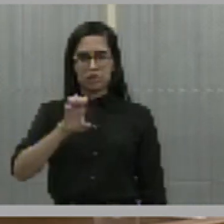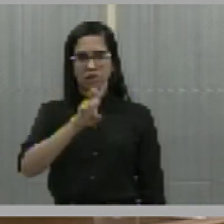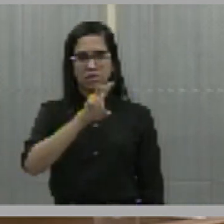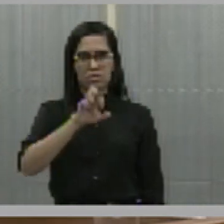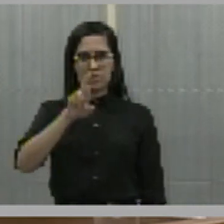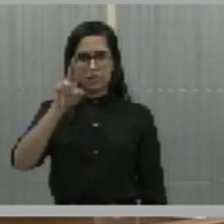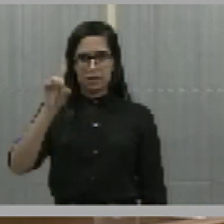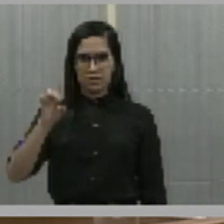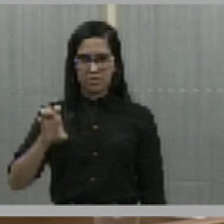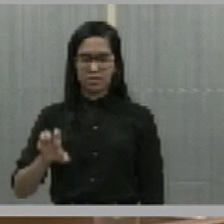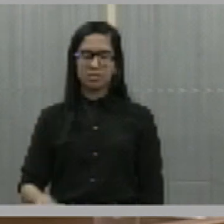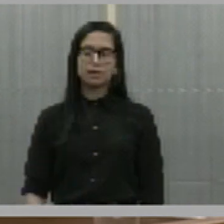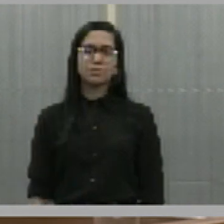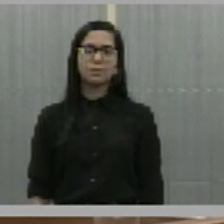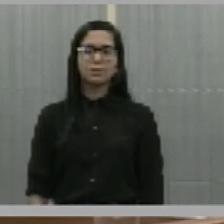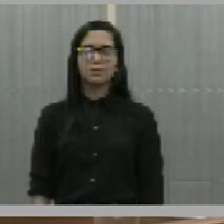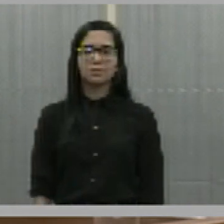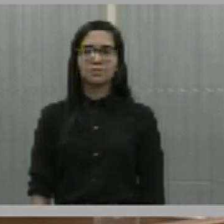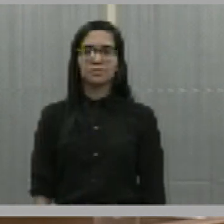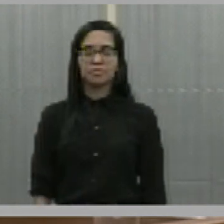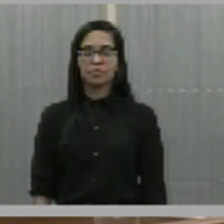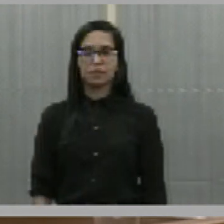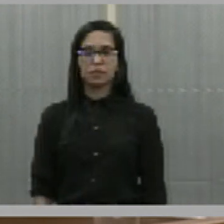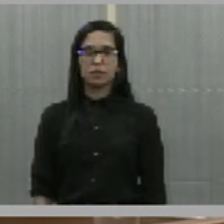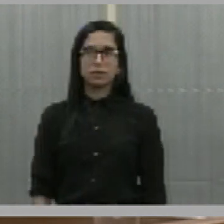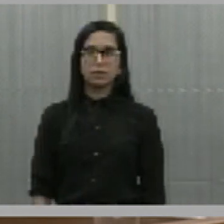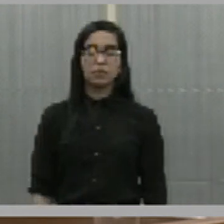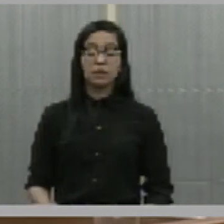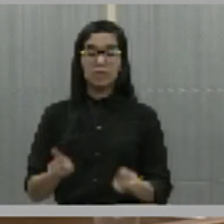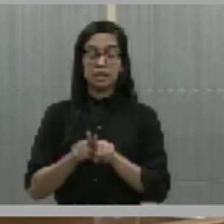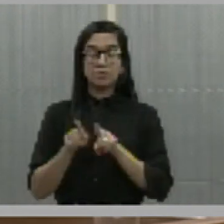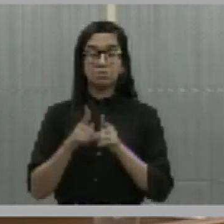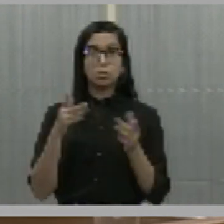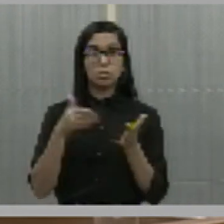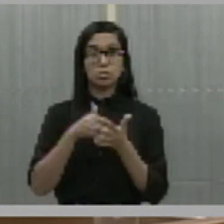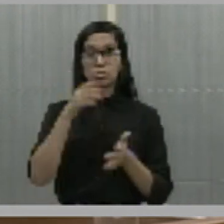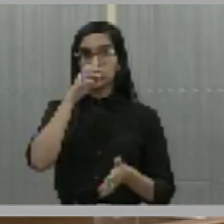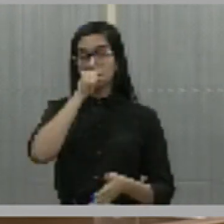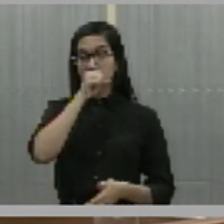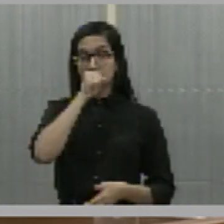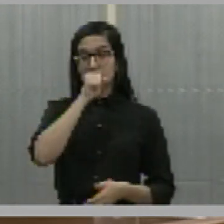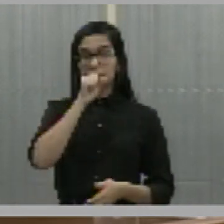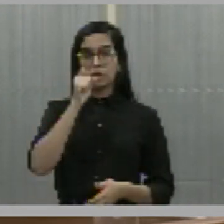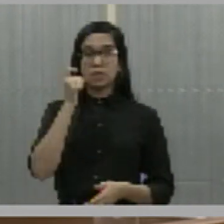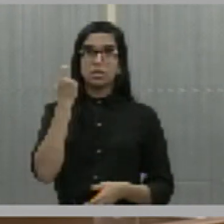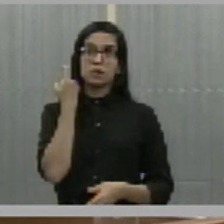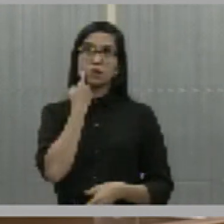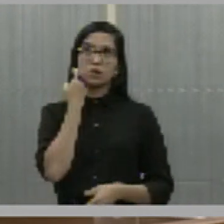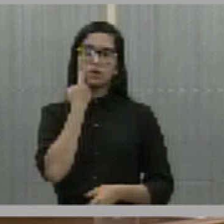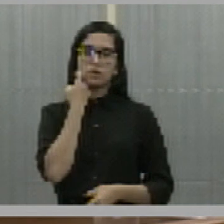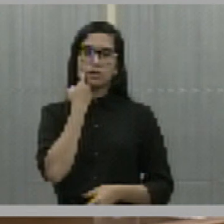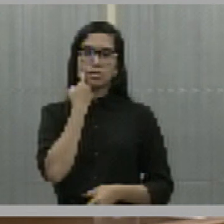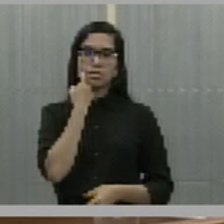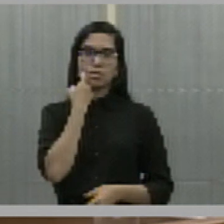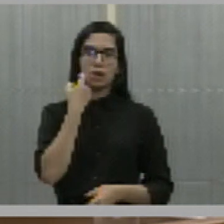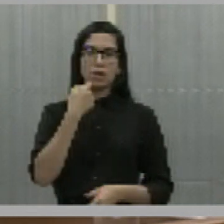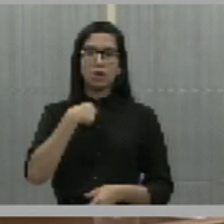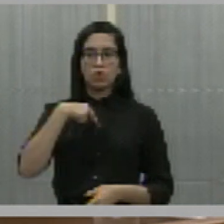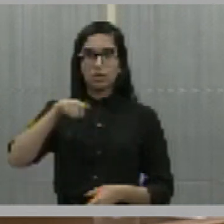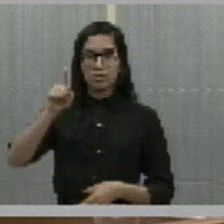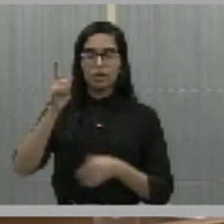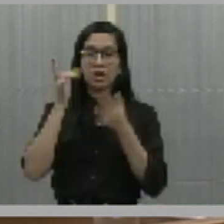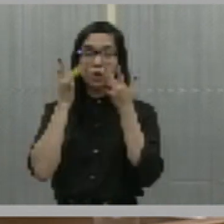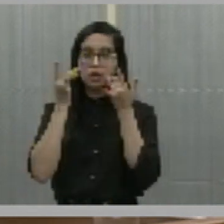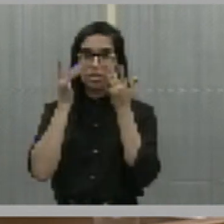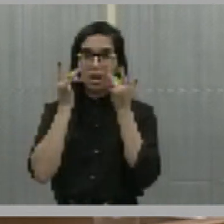também, no último sábado, na última sexta-feira, melhor dizendo, de participar no Teatro 4 de